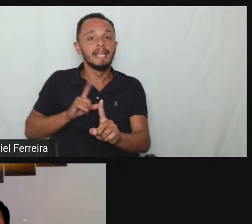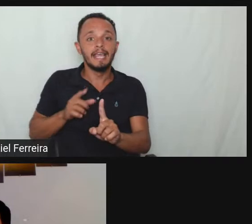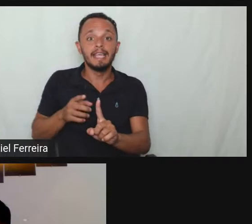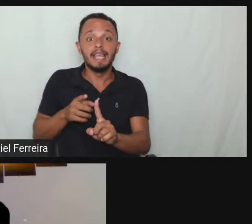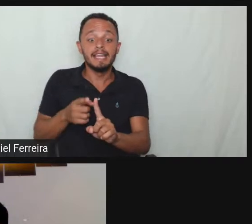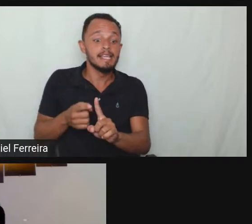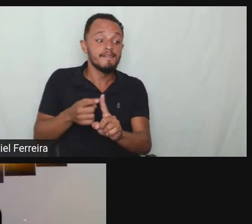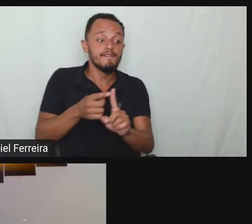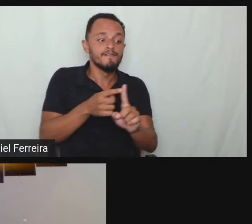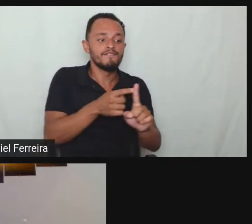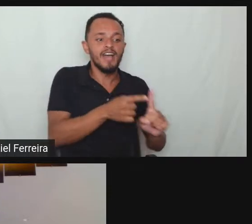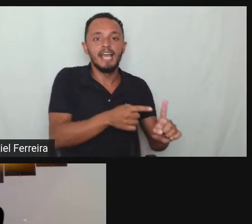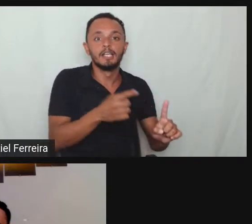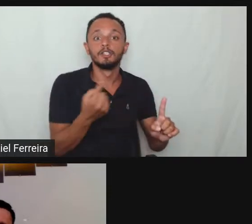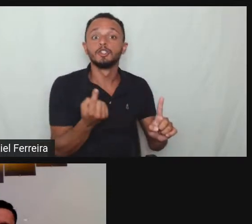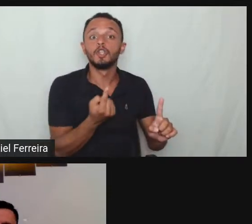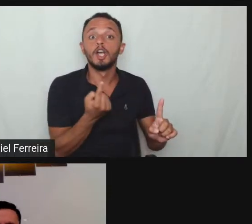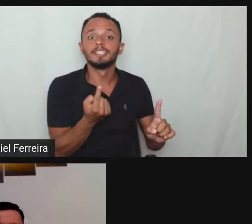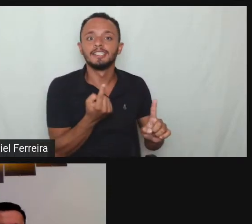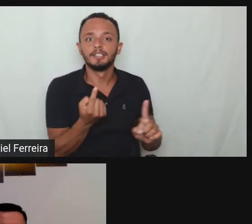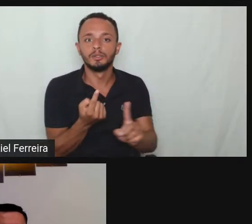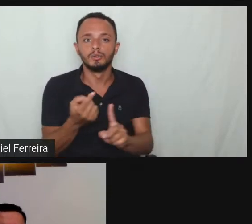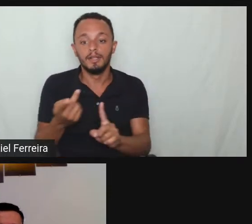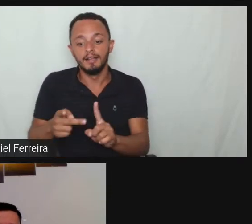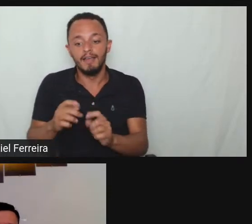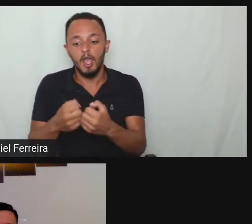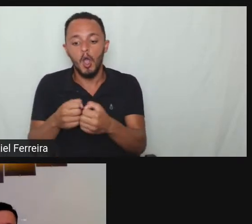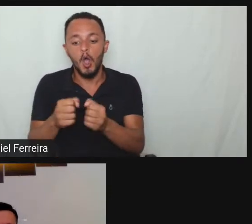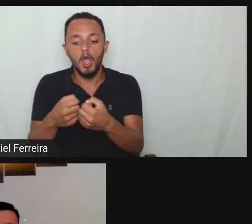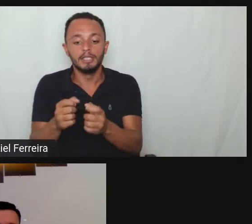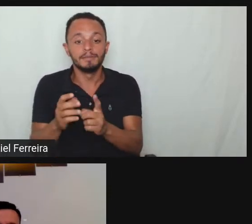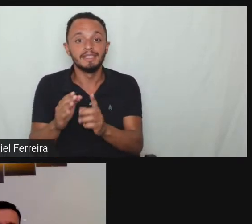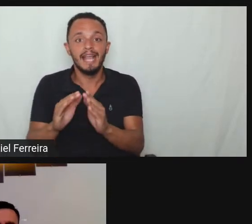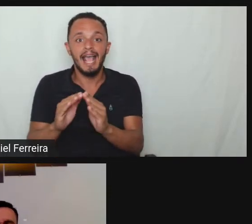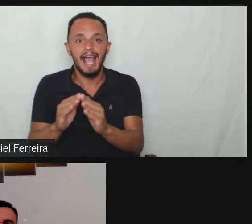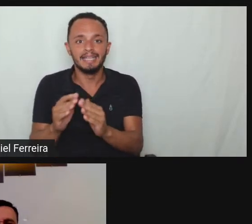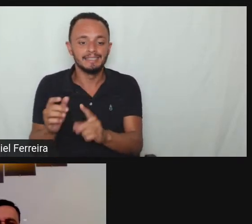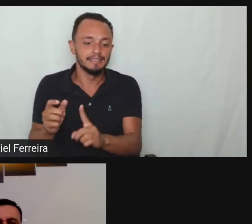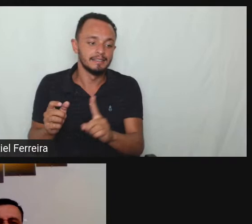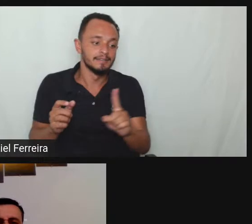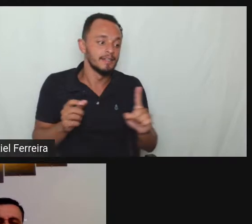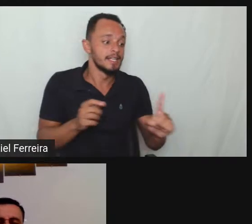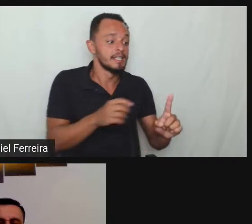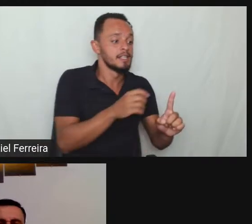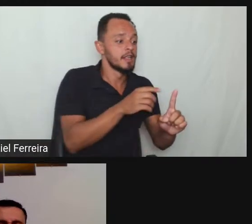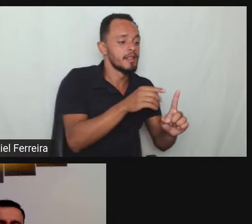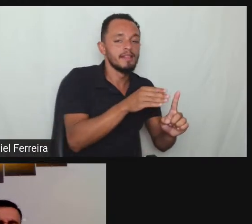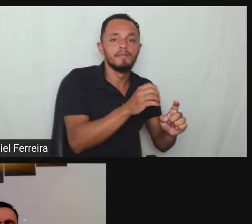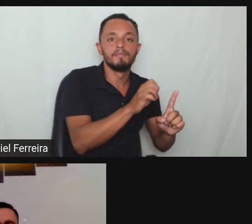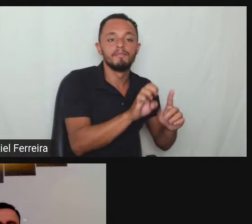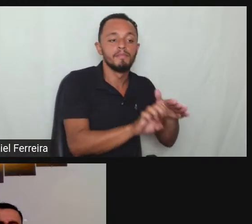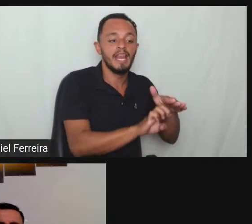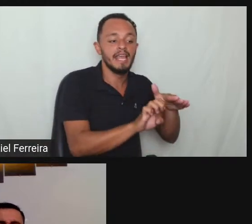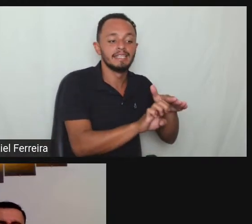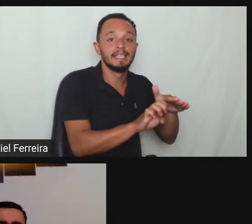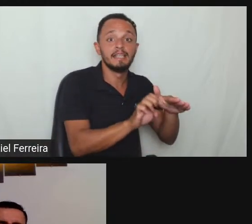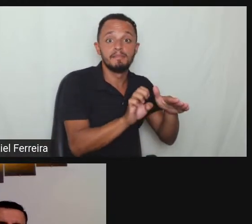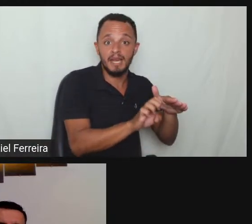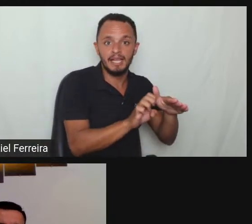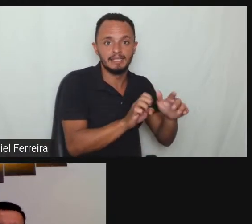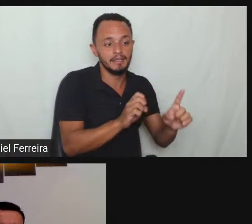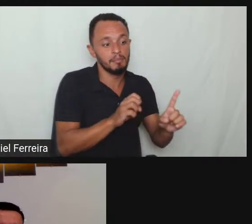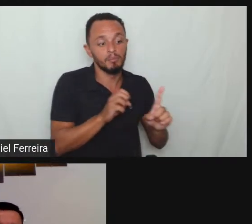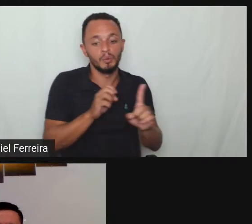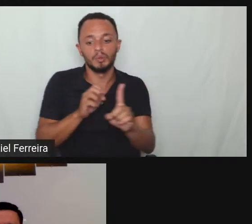sozinho ele pegava o ônibus na porta da casa dele e chegava na empresa para voltar a mesma coisa ele tinha uma jornada de quatro